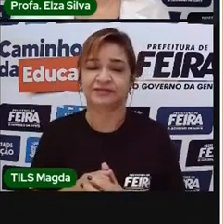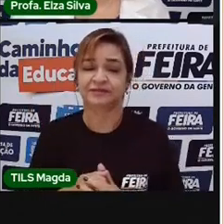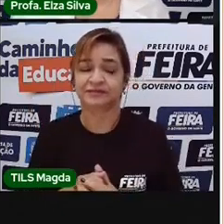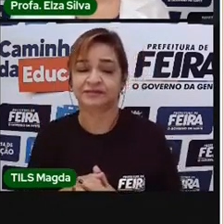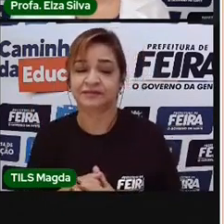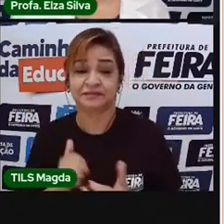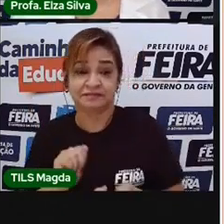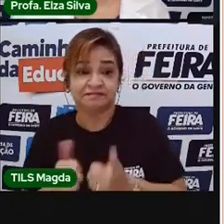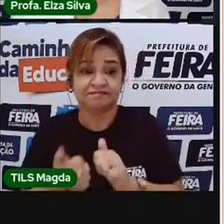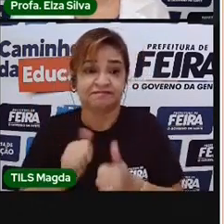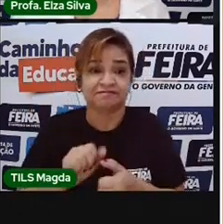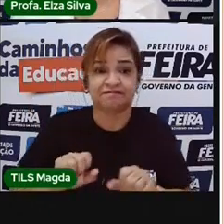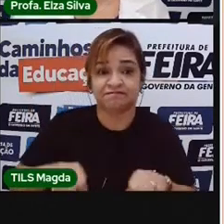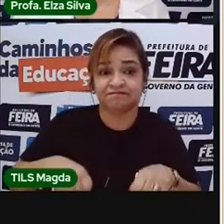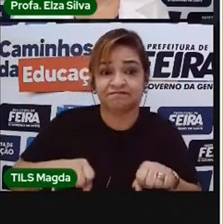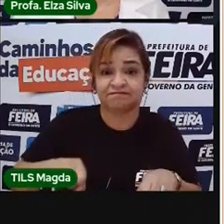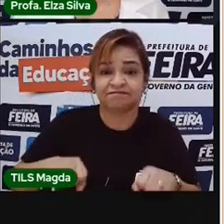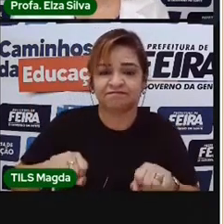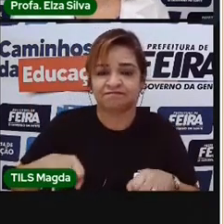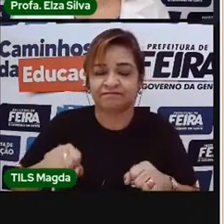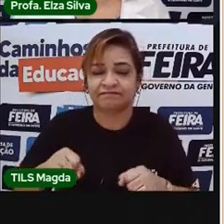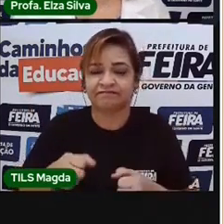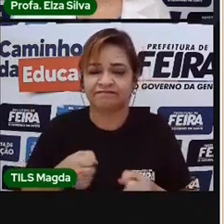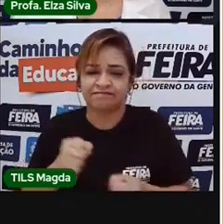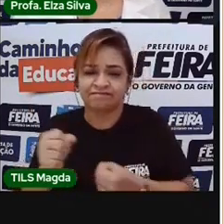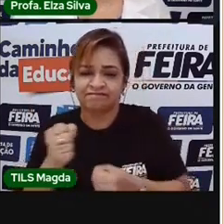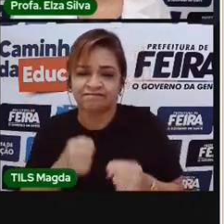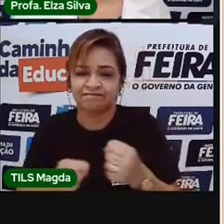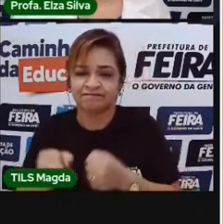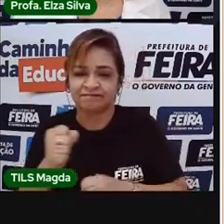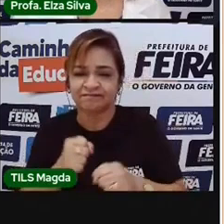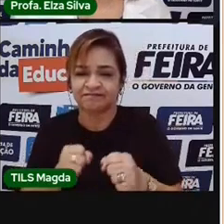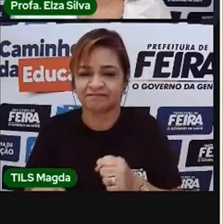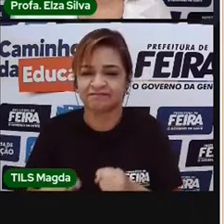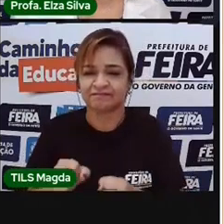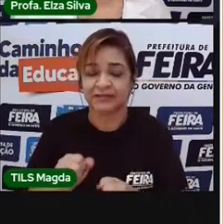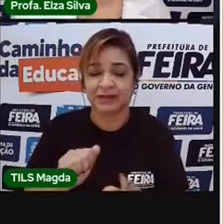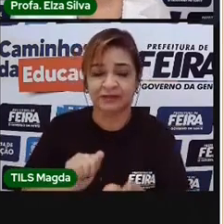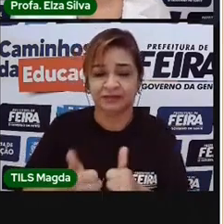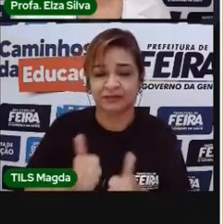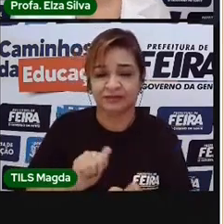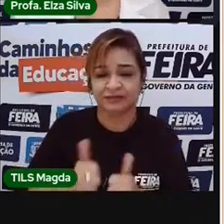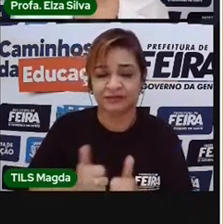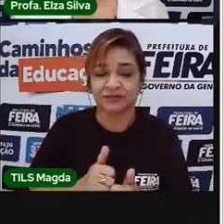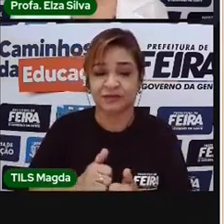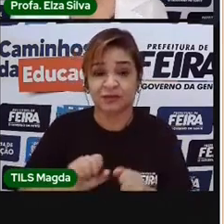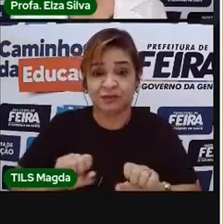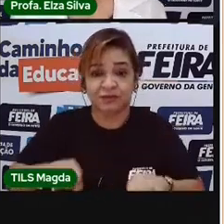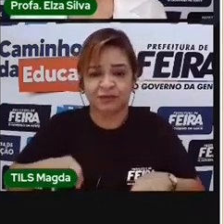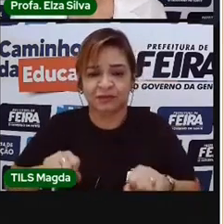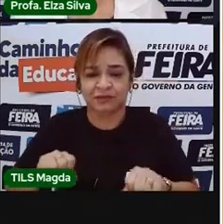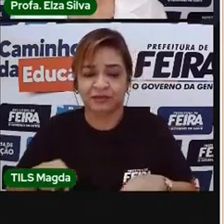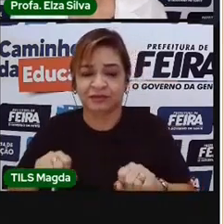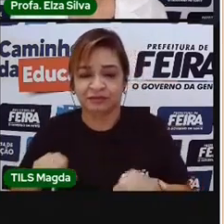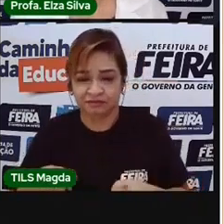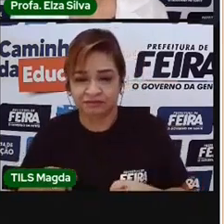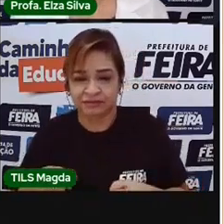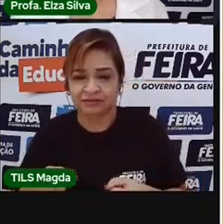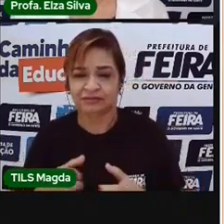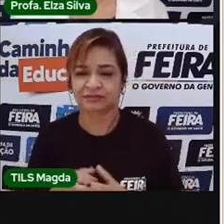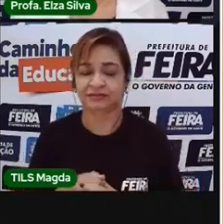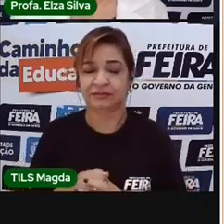Bike, Fitness, Box, inclusive a palavra box do inglês nós já aportuguesamos.